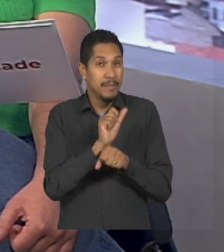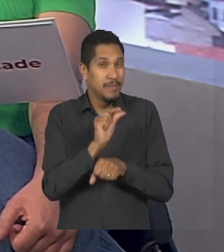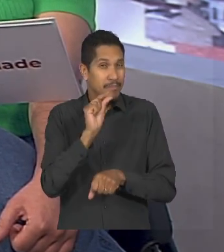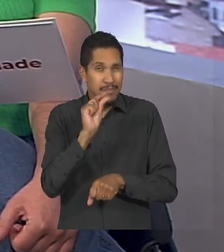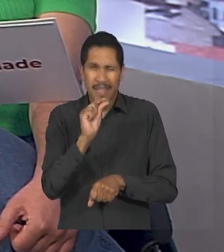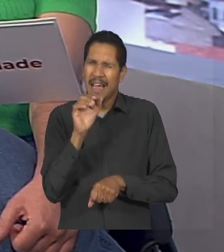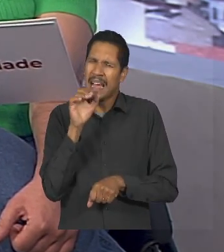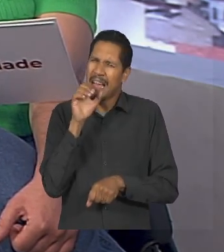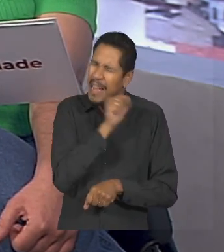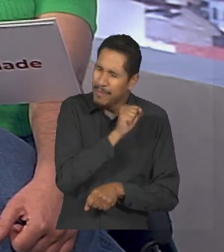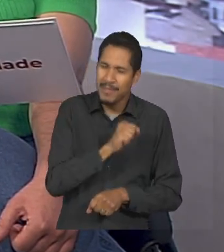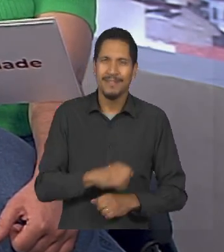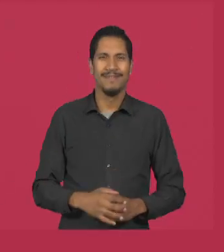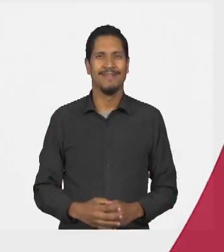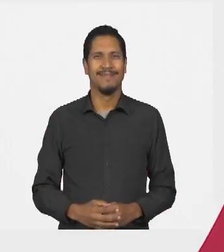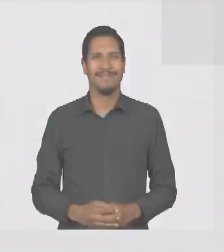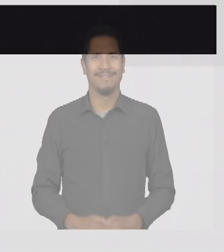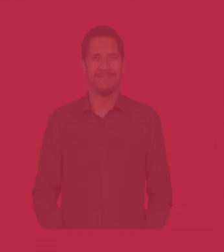é meio cafezinho só